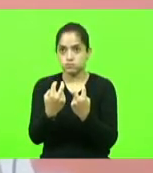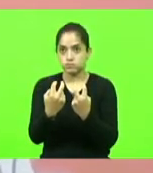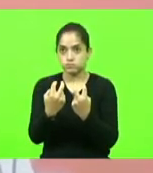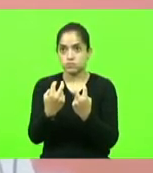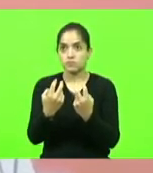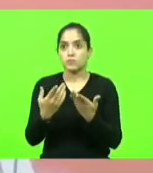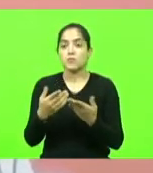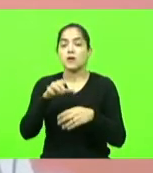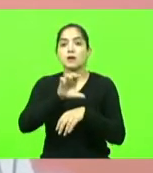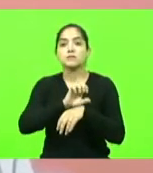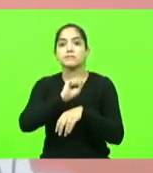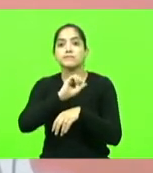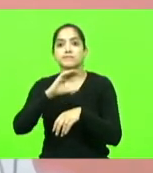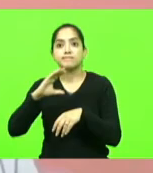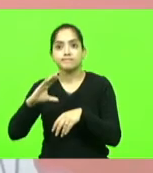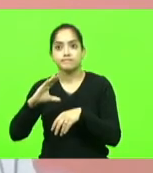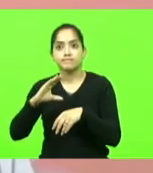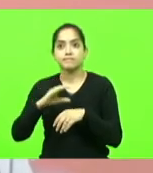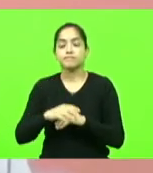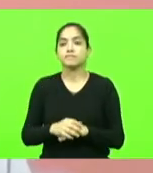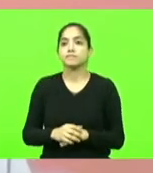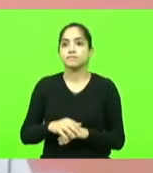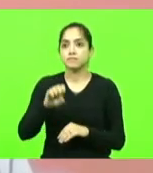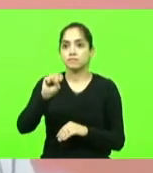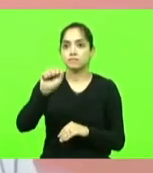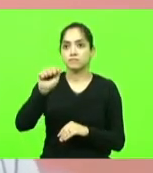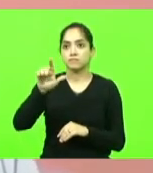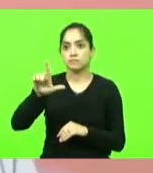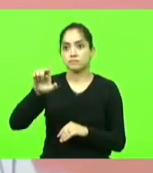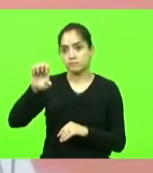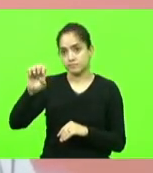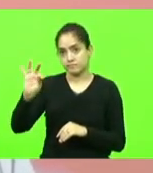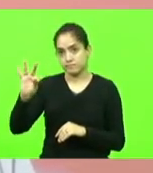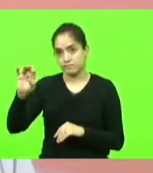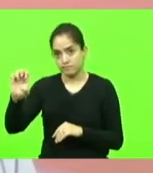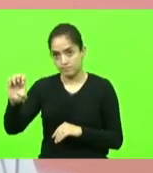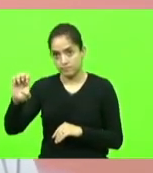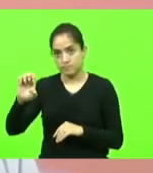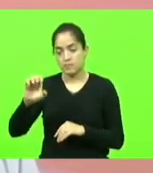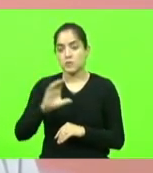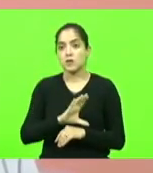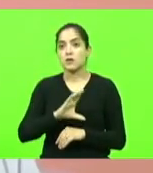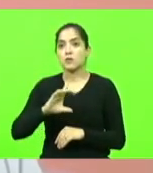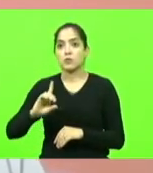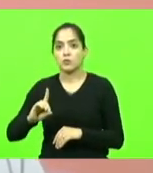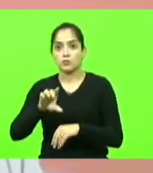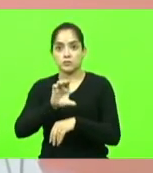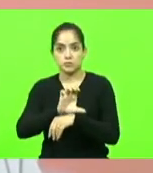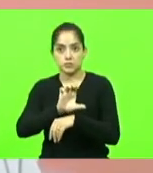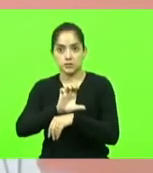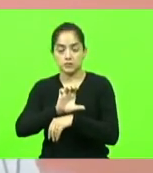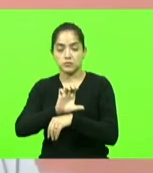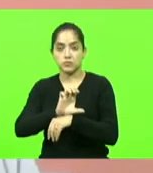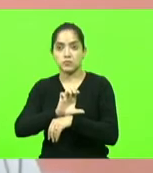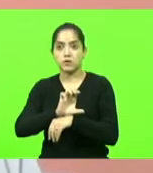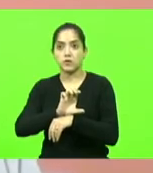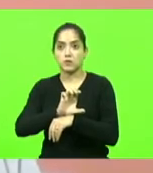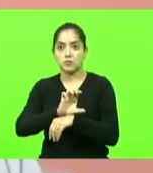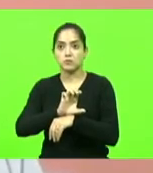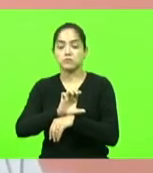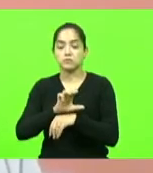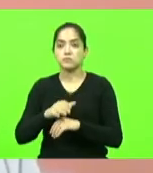estado de Santa Catarina doutora Salete Somariva que é coordenadora estadual da